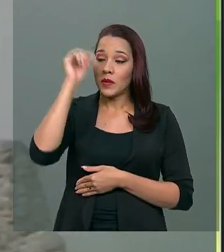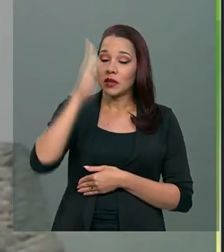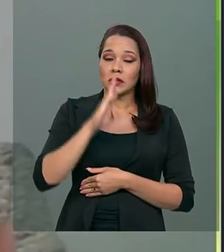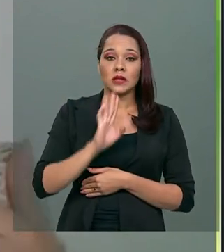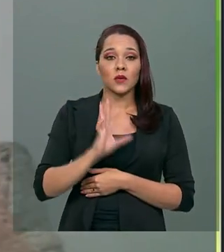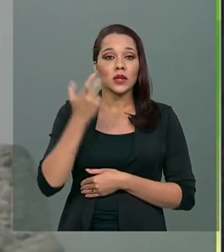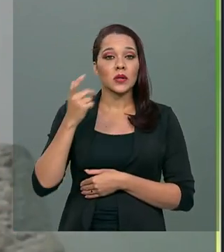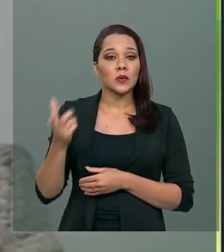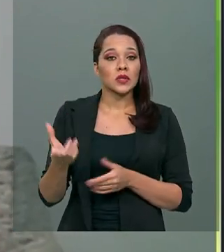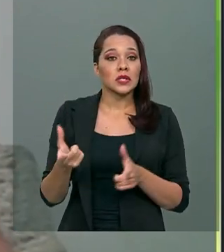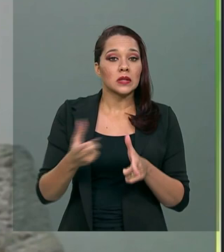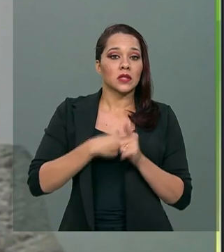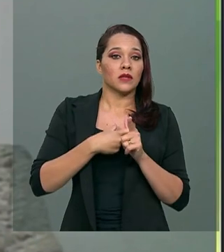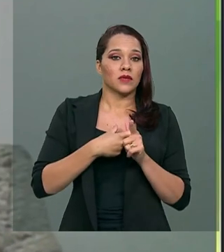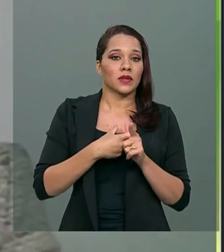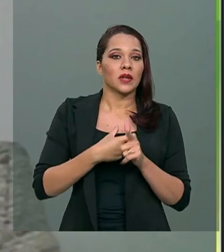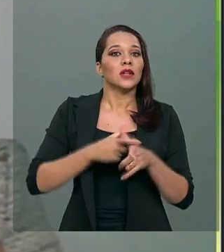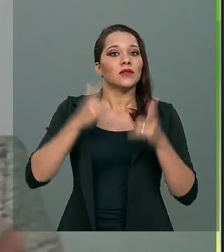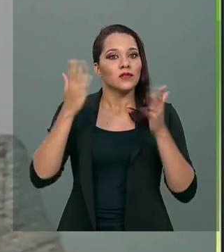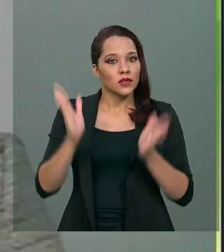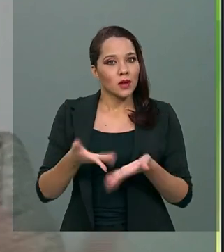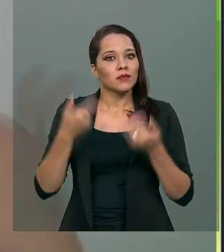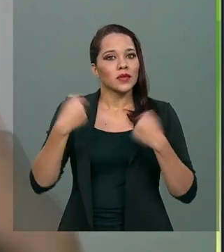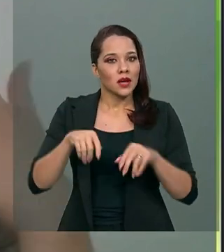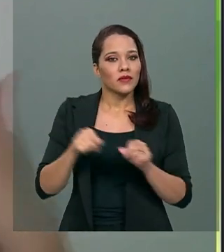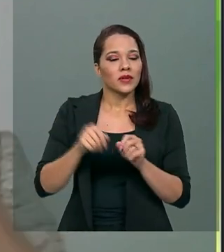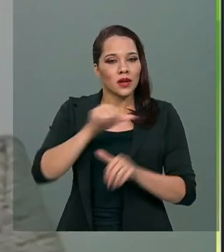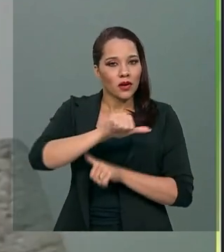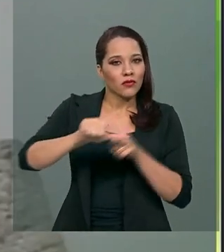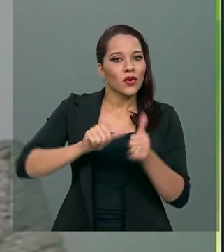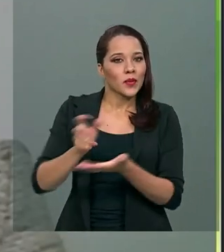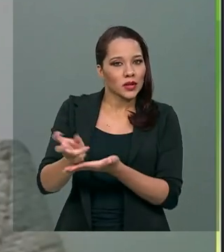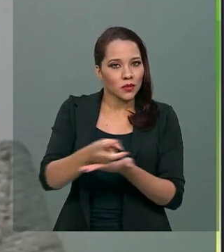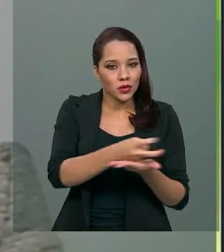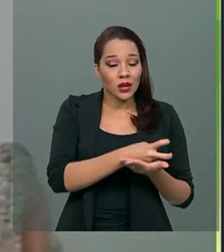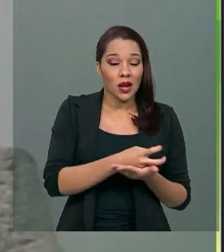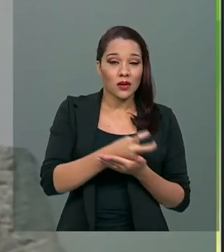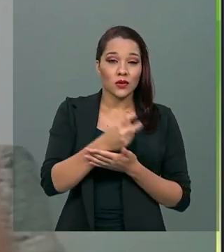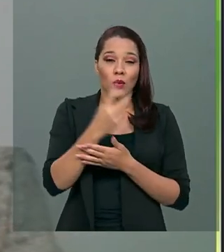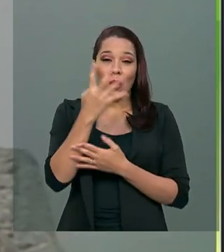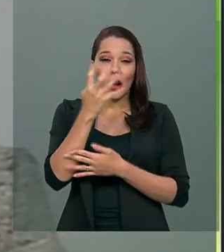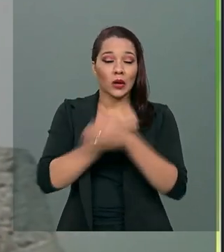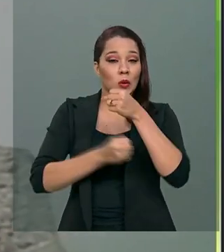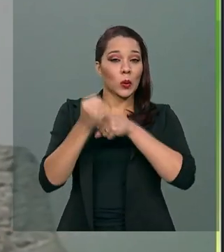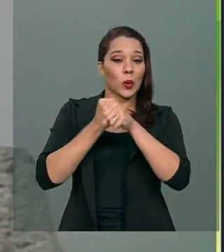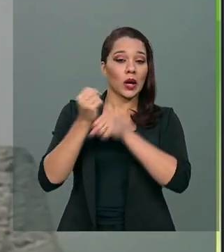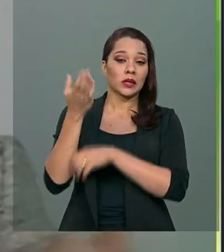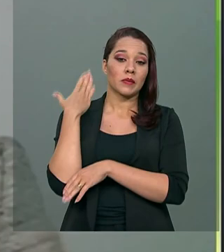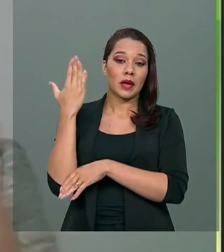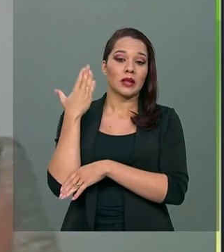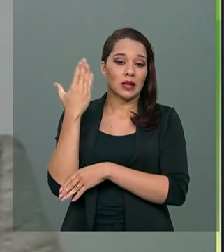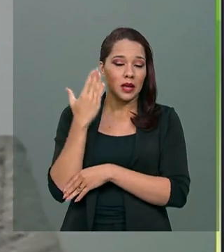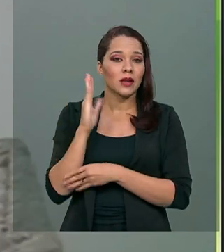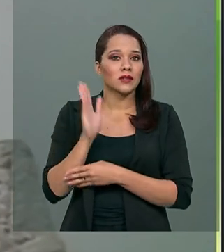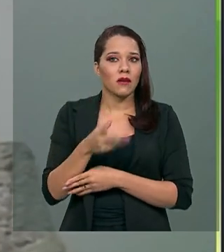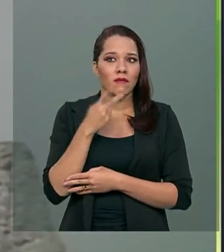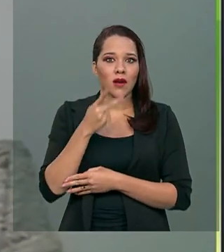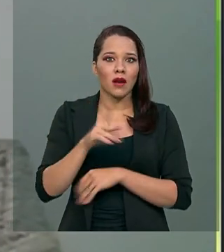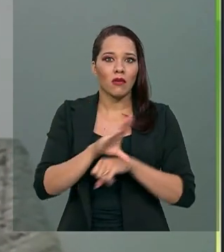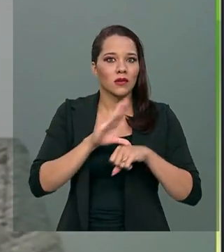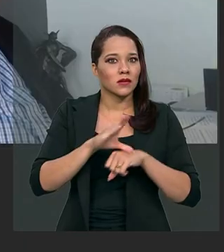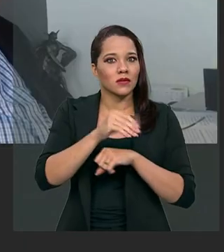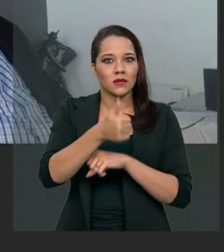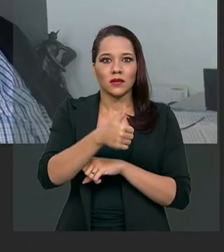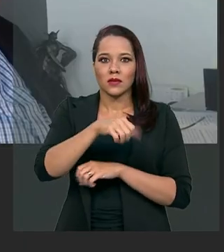Então, nós já precisávamos fazer reforma tributária há uns 3, 4 anos atrás. Na verdade, a gente já fala em reforma tributária desde a Constituição de